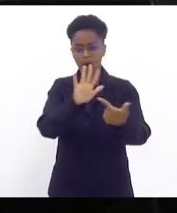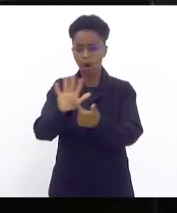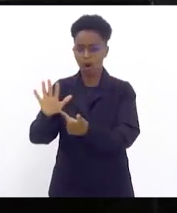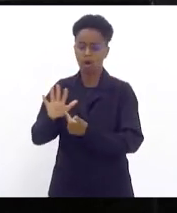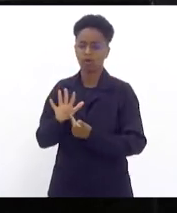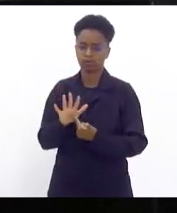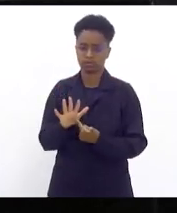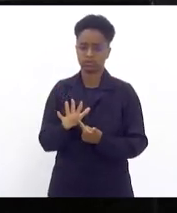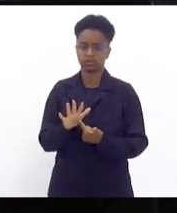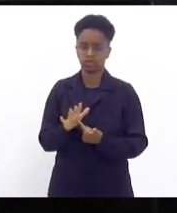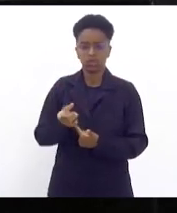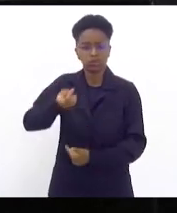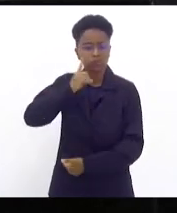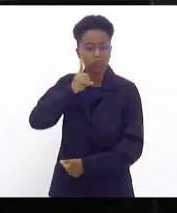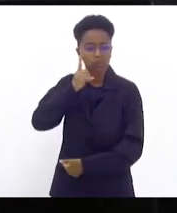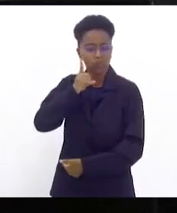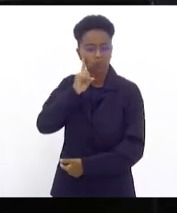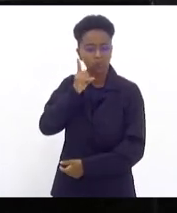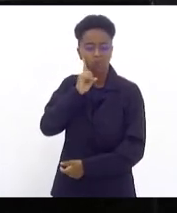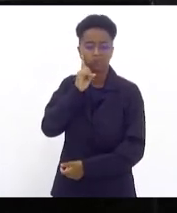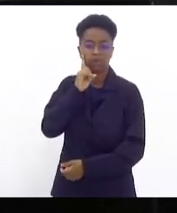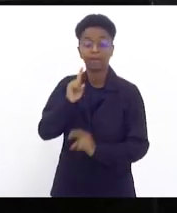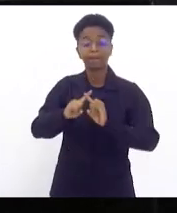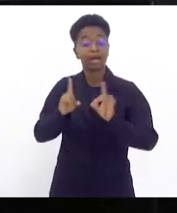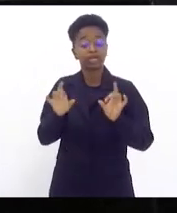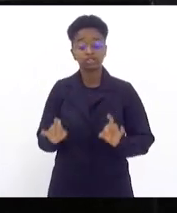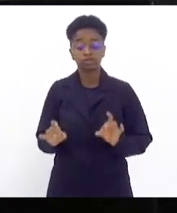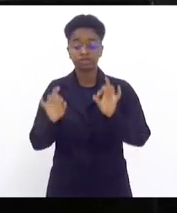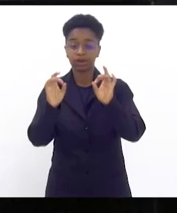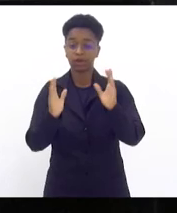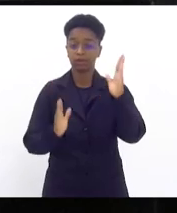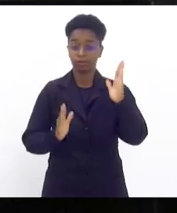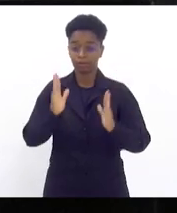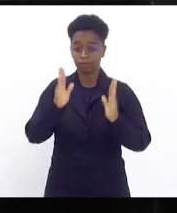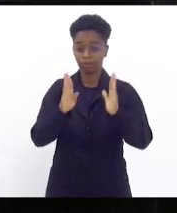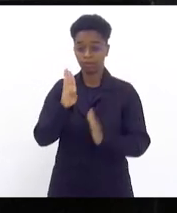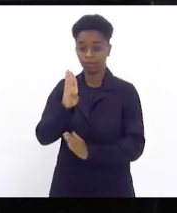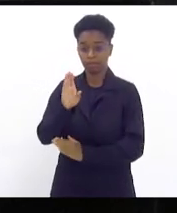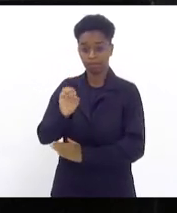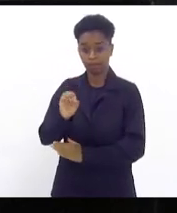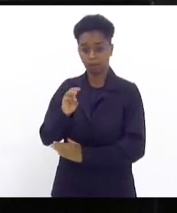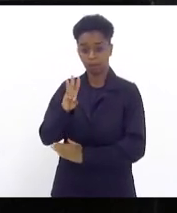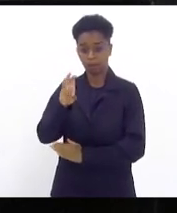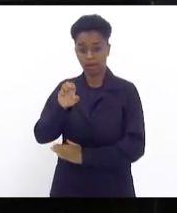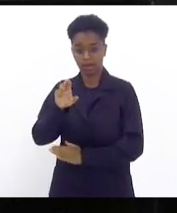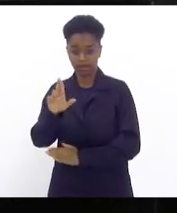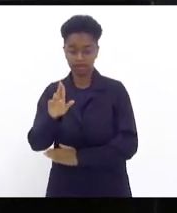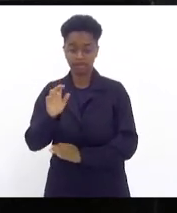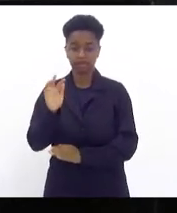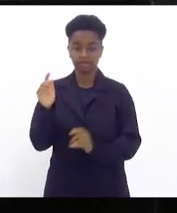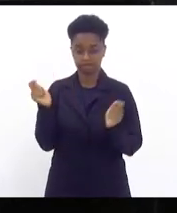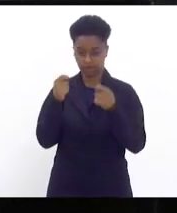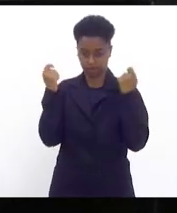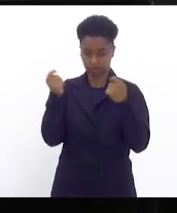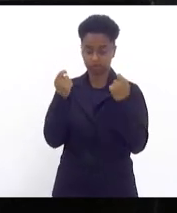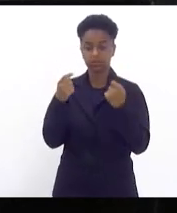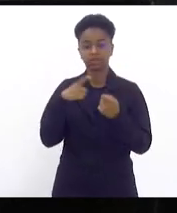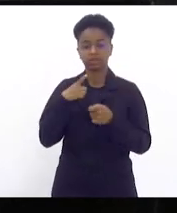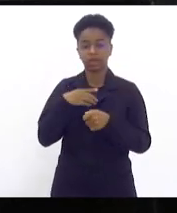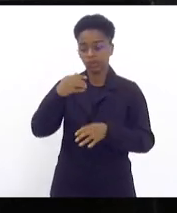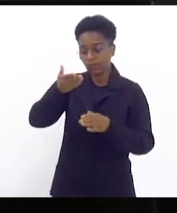todos os dias do ano, mas em especial no período da Bauerfest. A culinária, a dança,